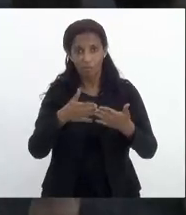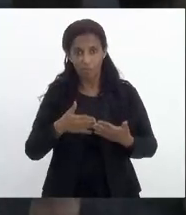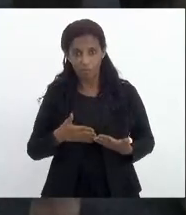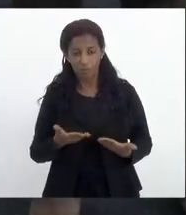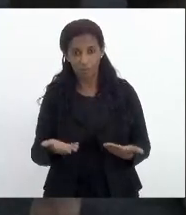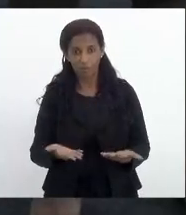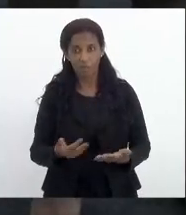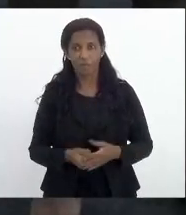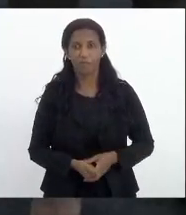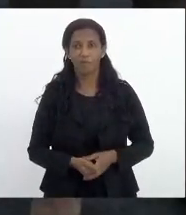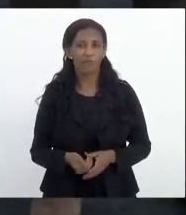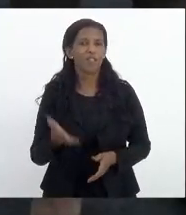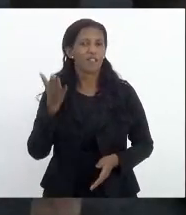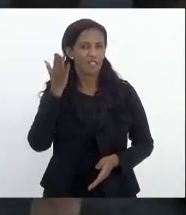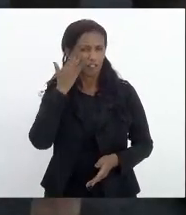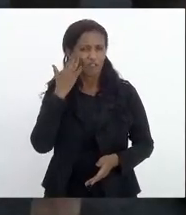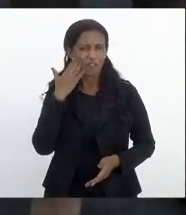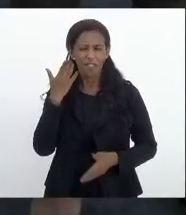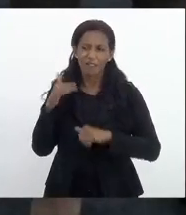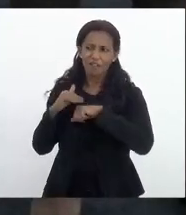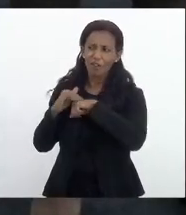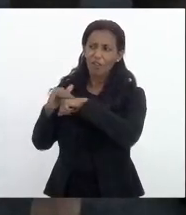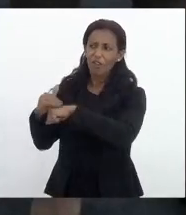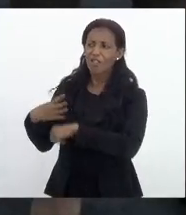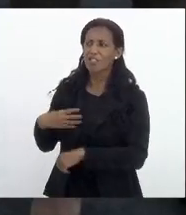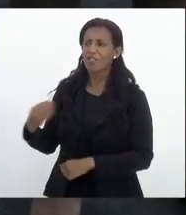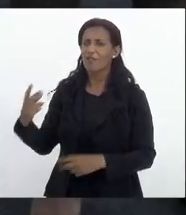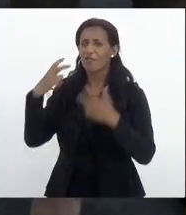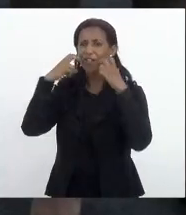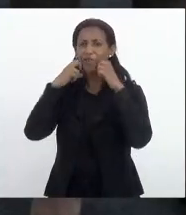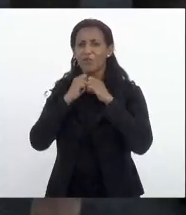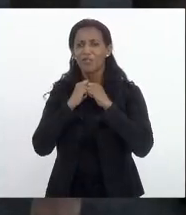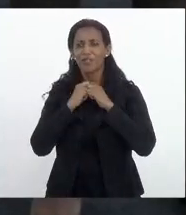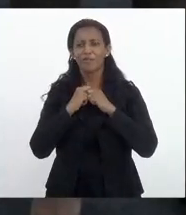eu sei que o senhor está dando atenção ao seu filho adotivo